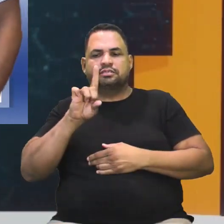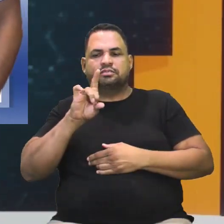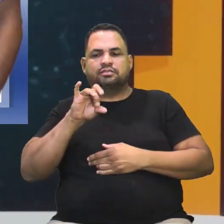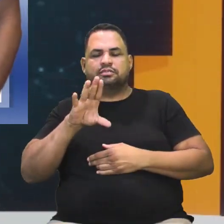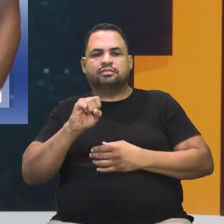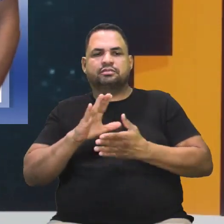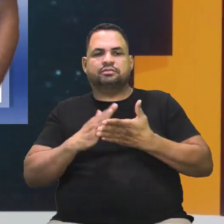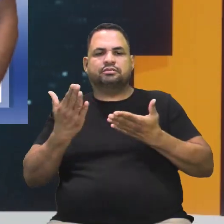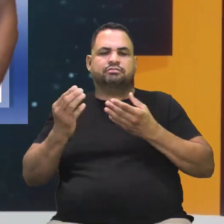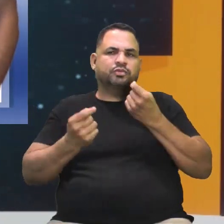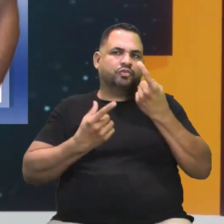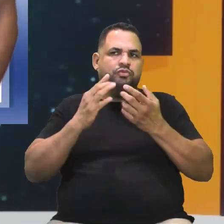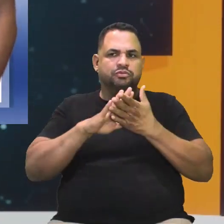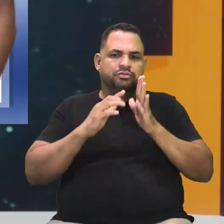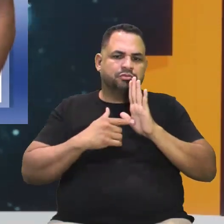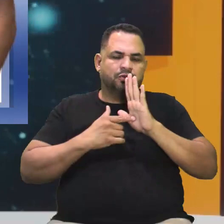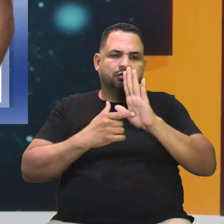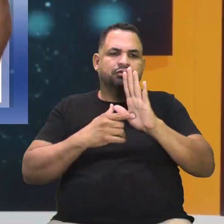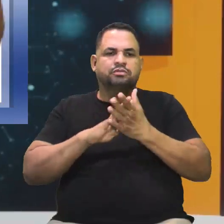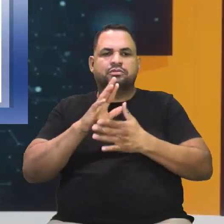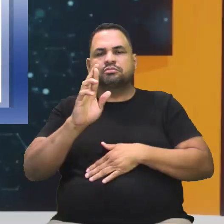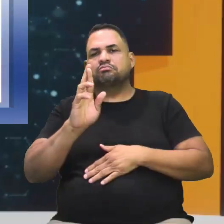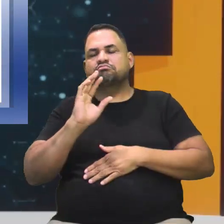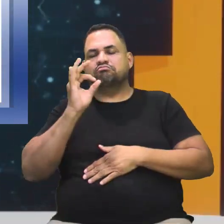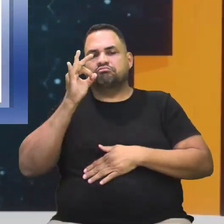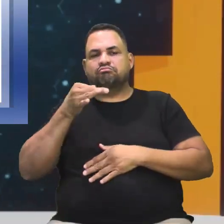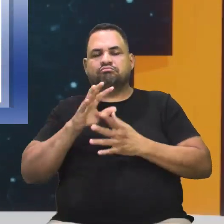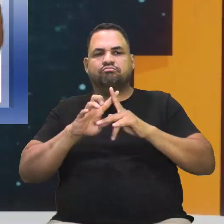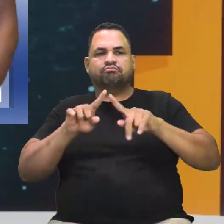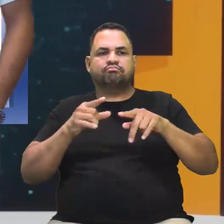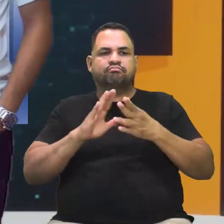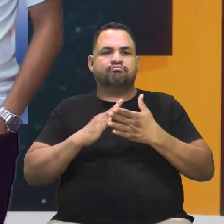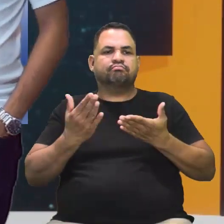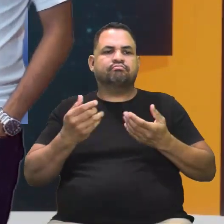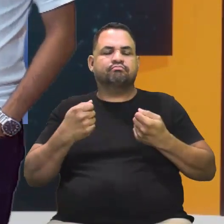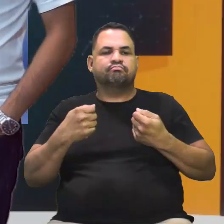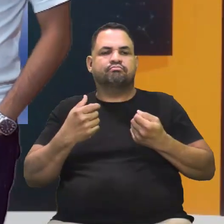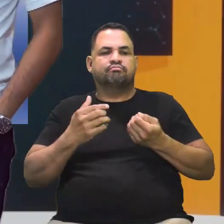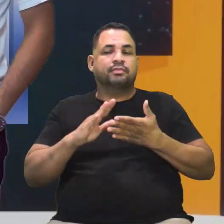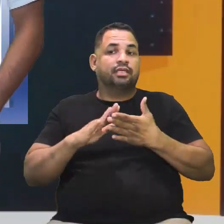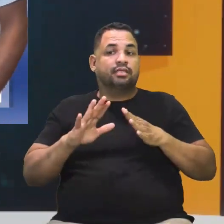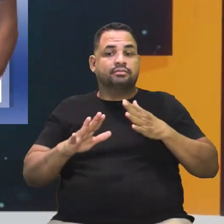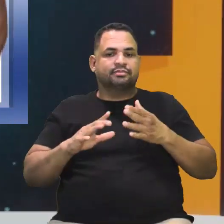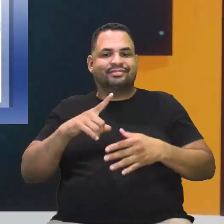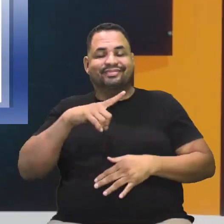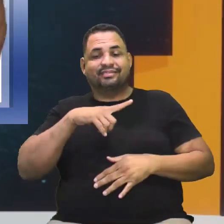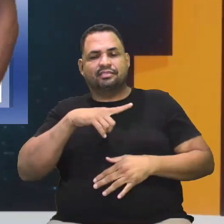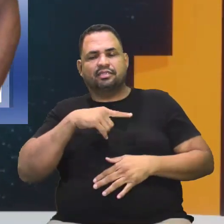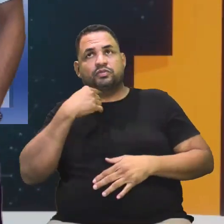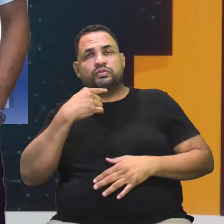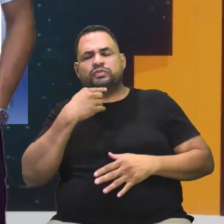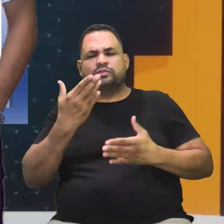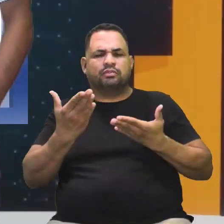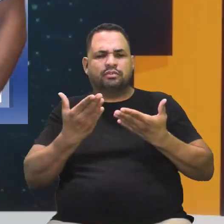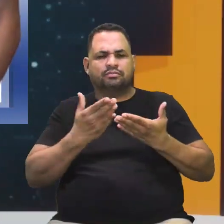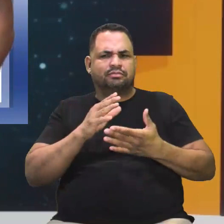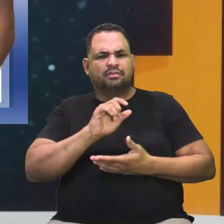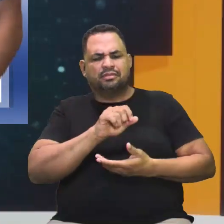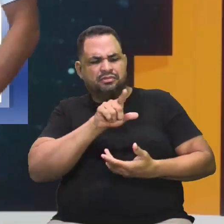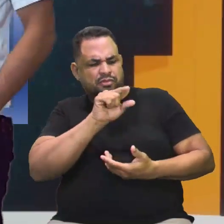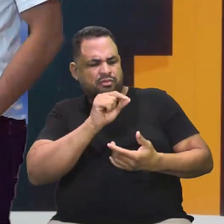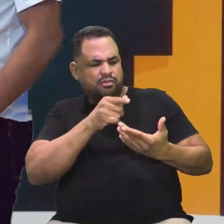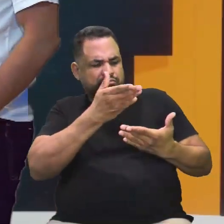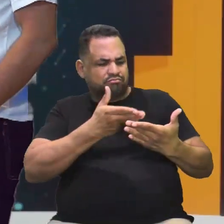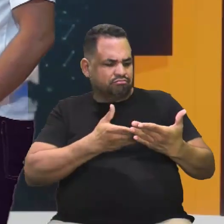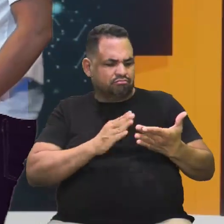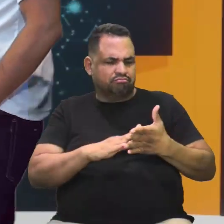algumas já vão te direcionando, né? A resposta correta, mas claro, tem aquelas que tu vai ficar naquela dúvida, né? Ah, é essa